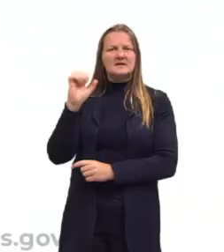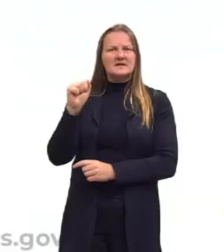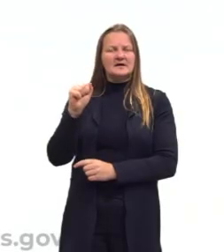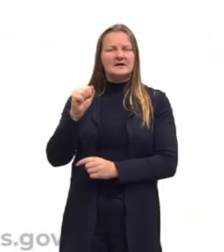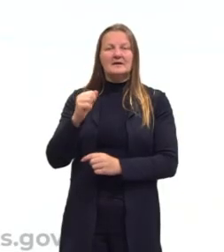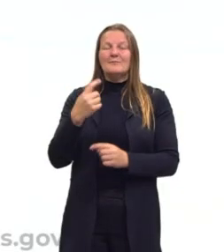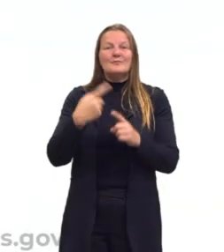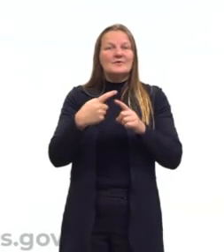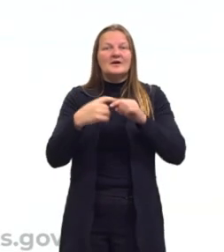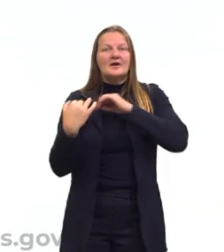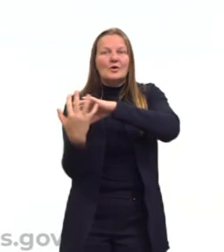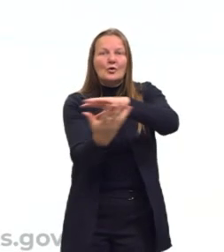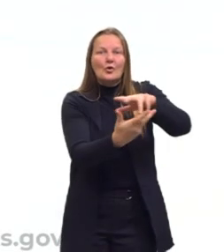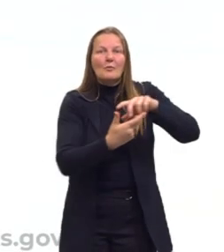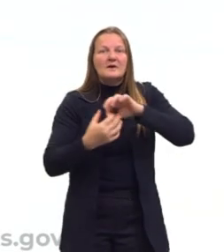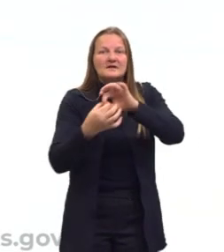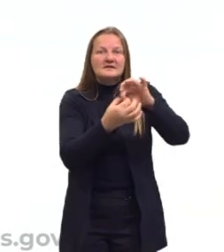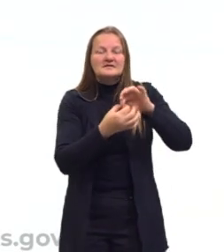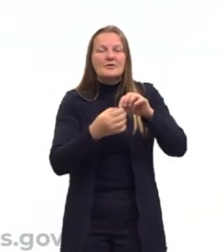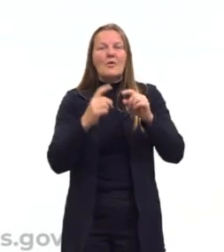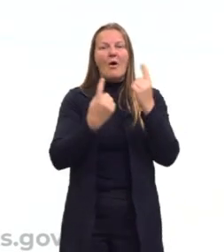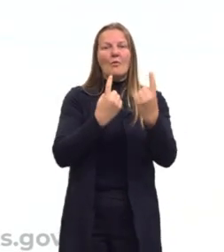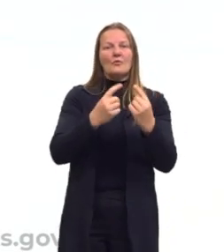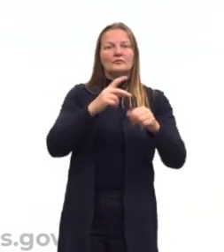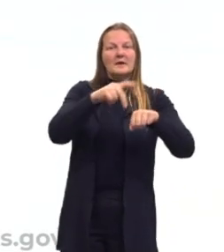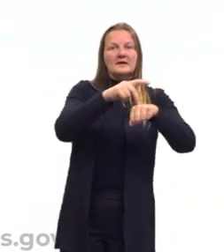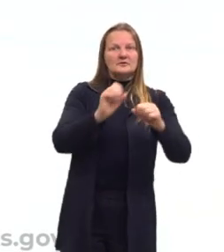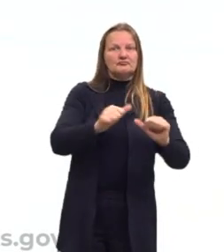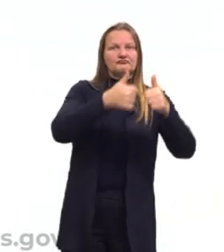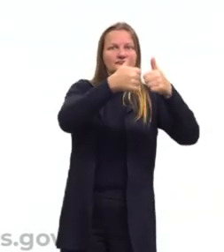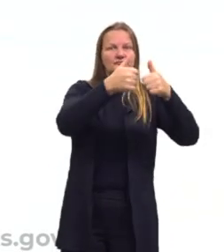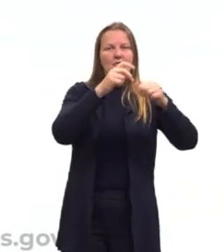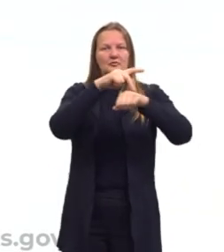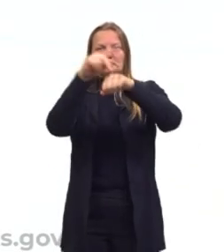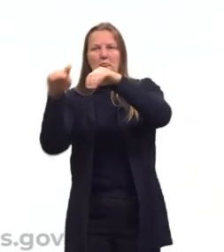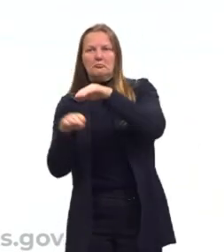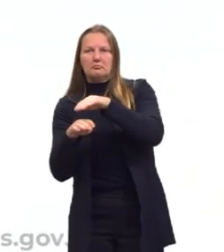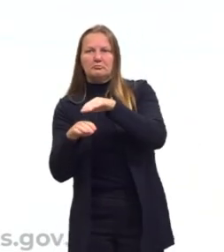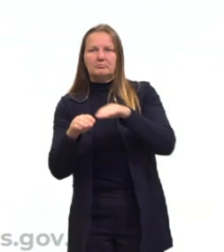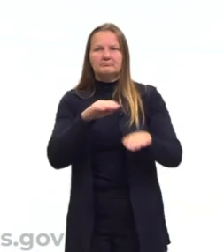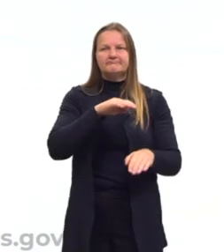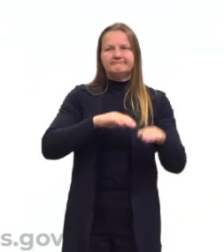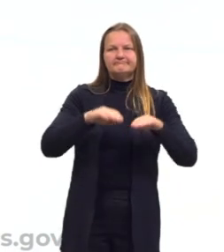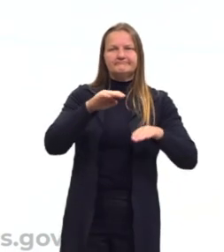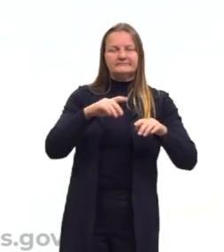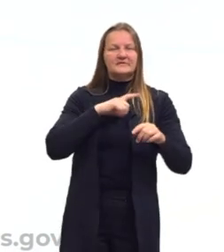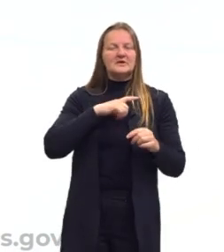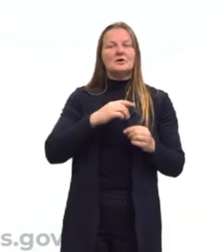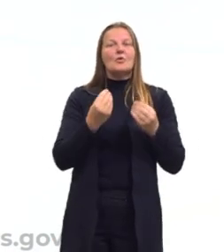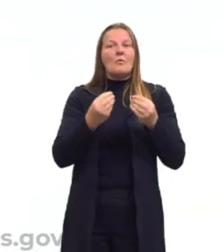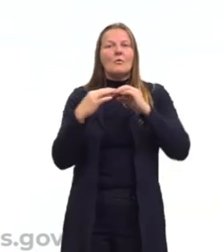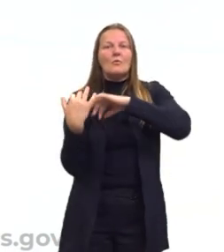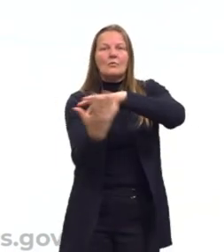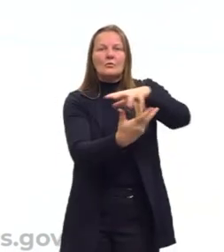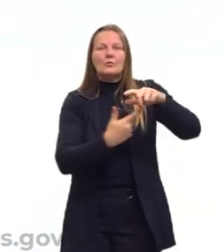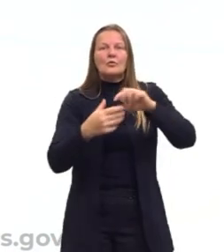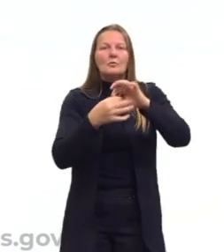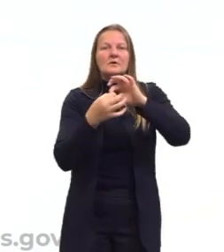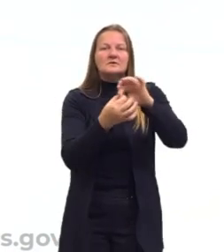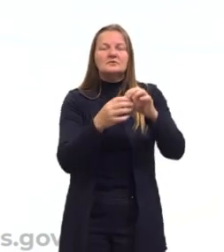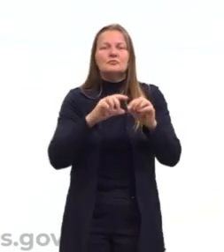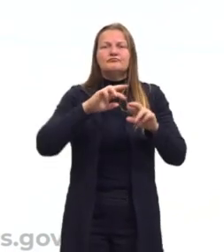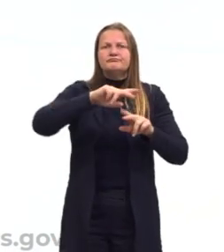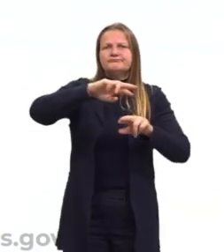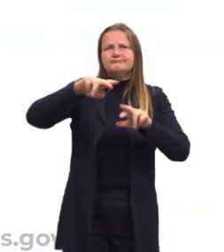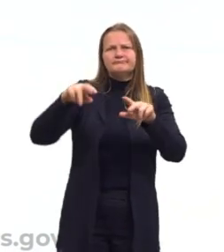igual. Alguns países se beneficiaram mais, outros menos, outros haviam mais a oferecer a globalização, outros nem